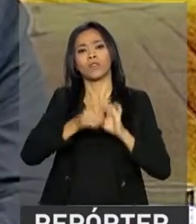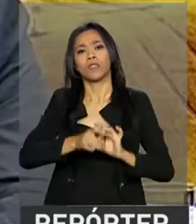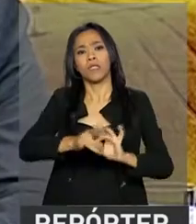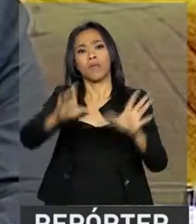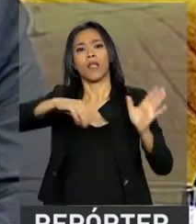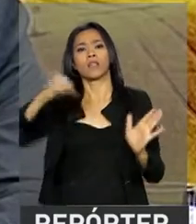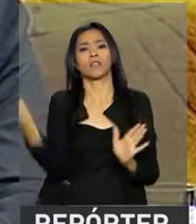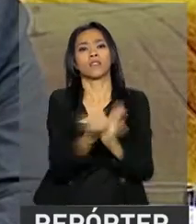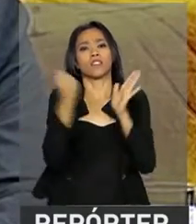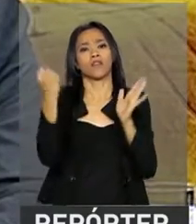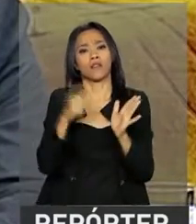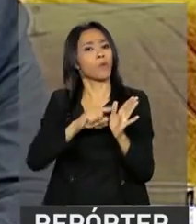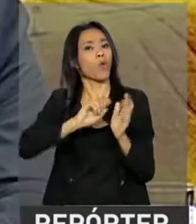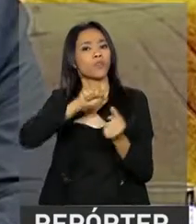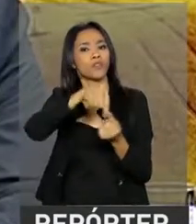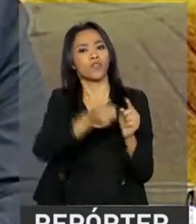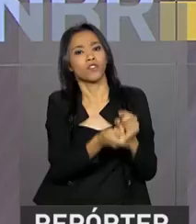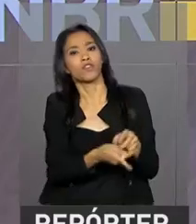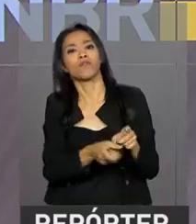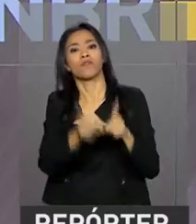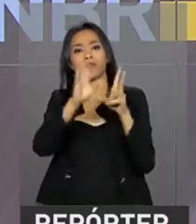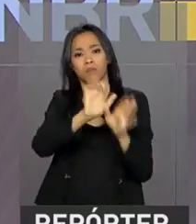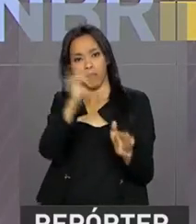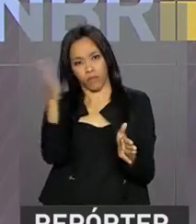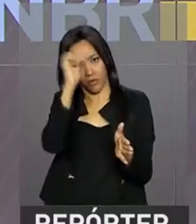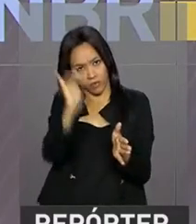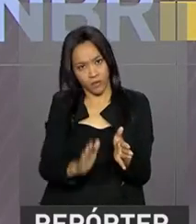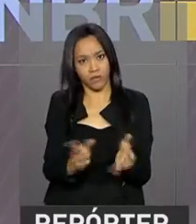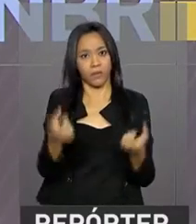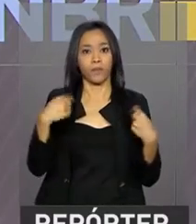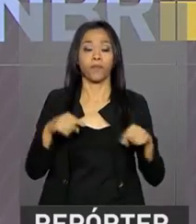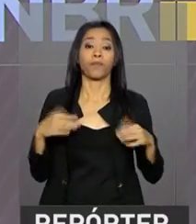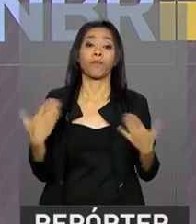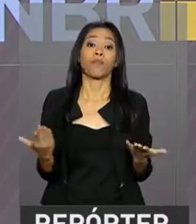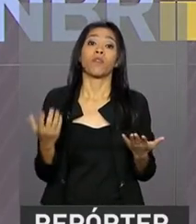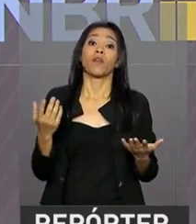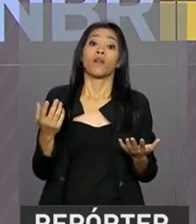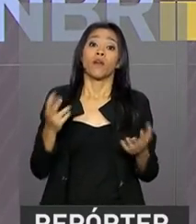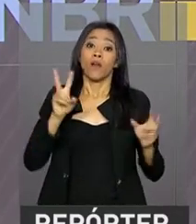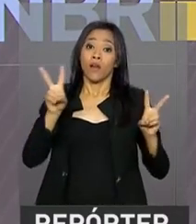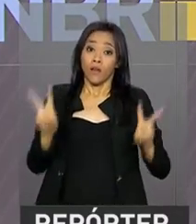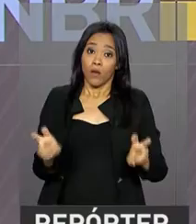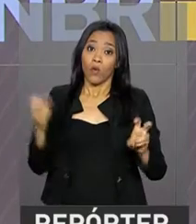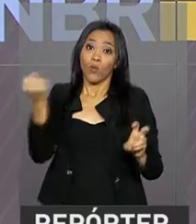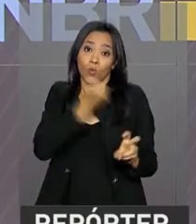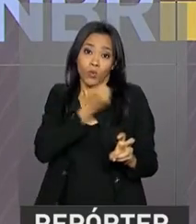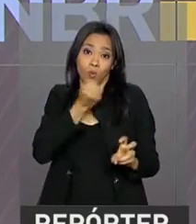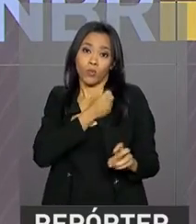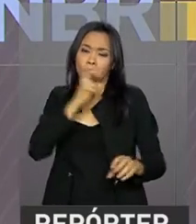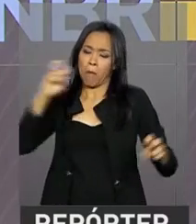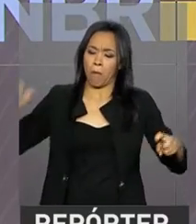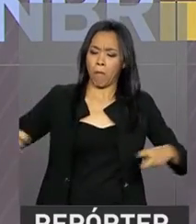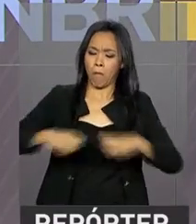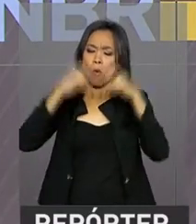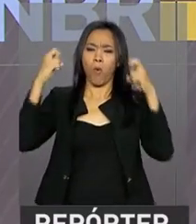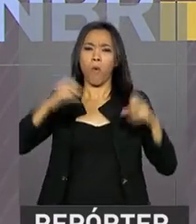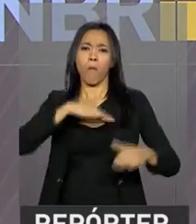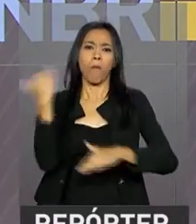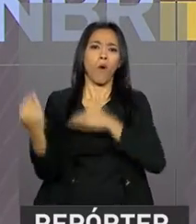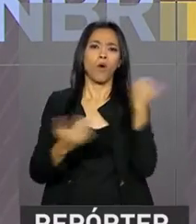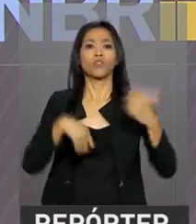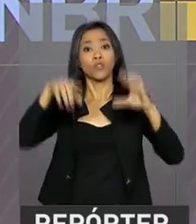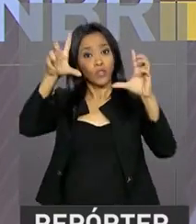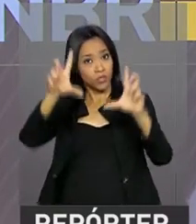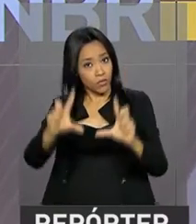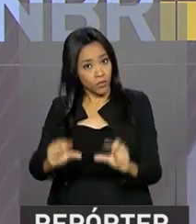exportação, é justamente para poder dar liquidez. Olha, o número de acidentes e de mortes nas rodovias federais caiu durante